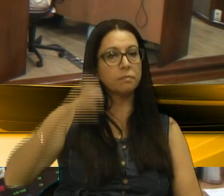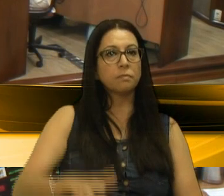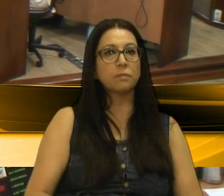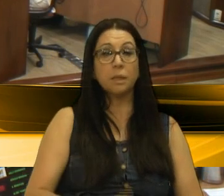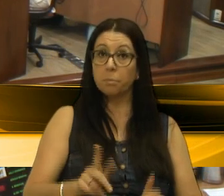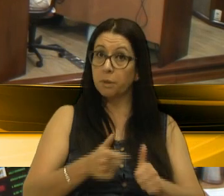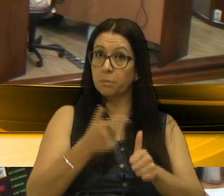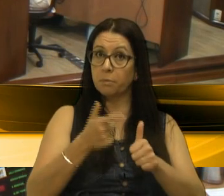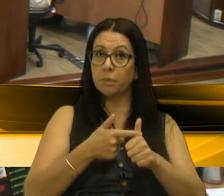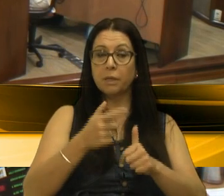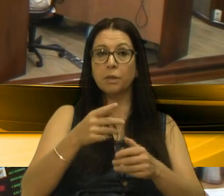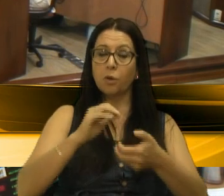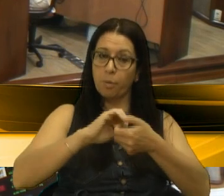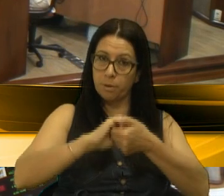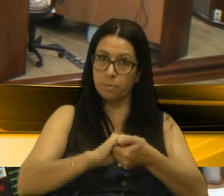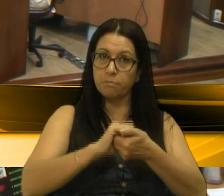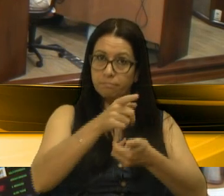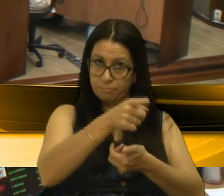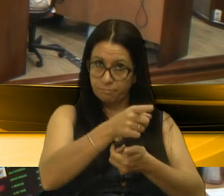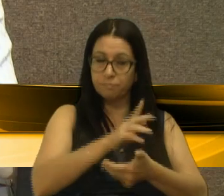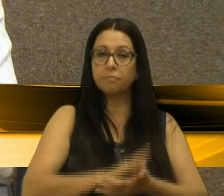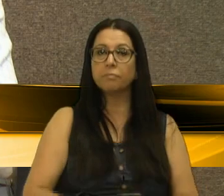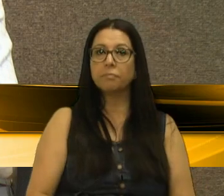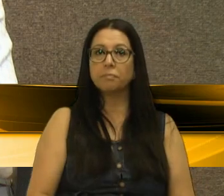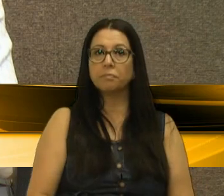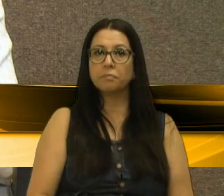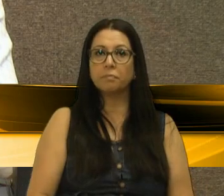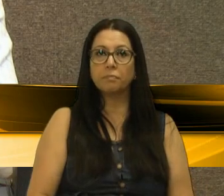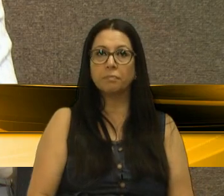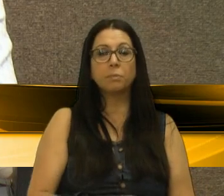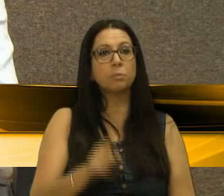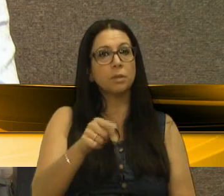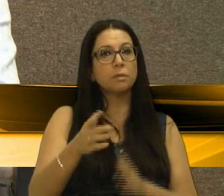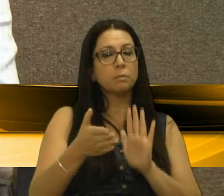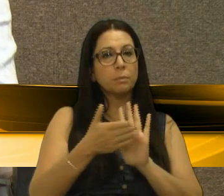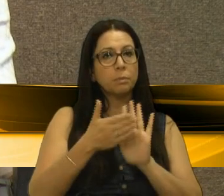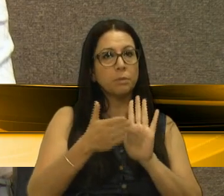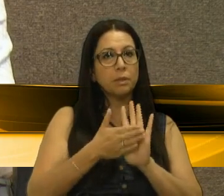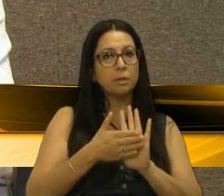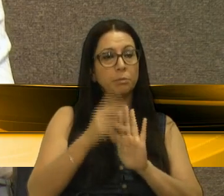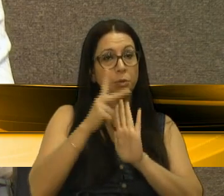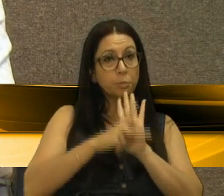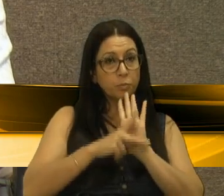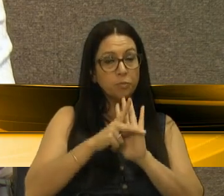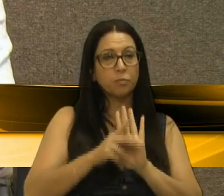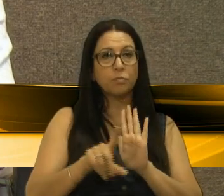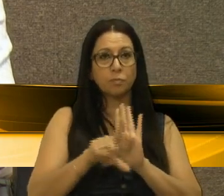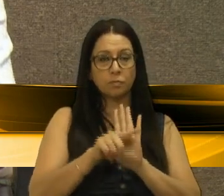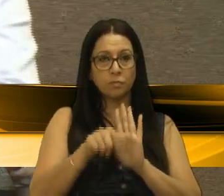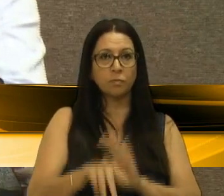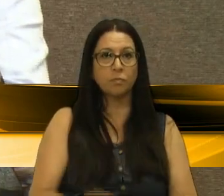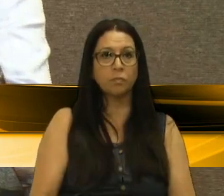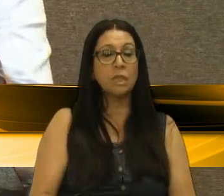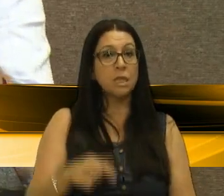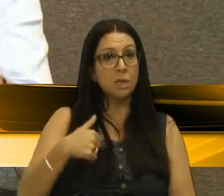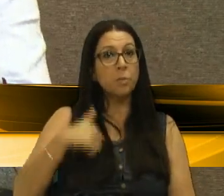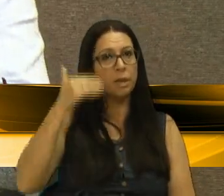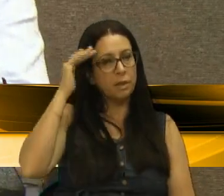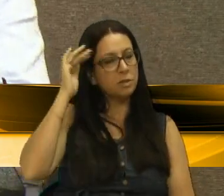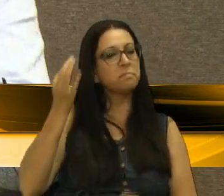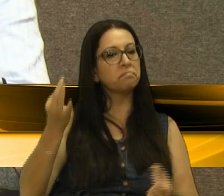Primeiramente, cumprimentar a vossa excelência por esta proposição, por este projeto. E eu entendi